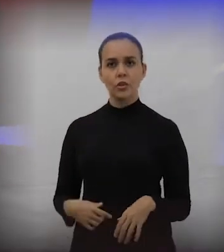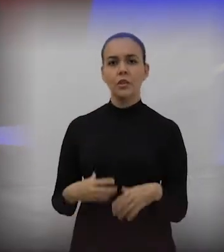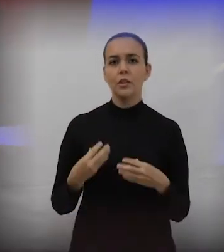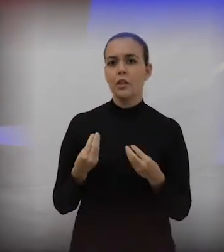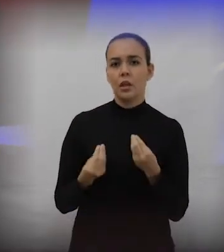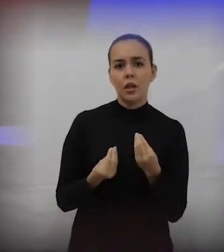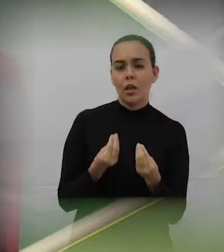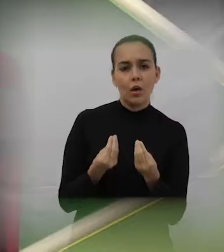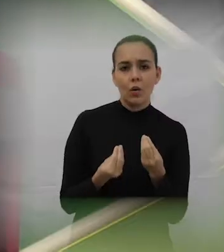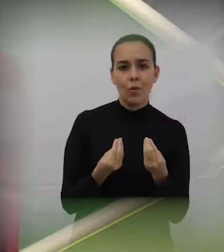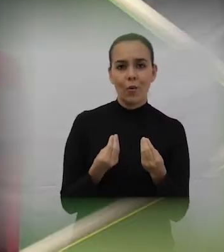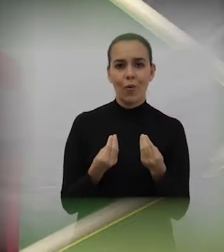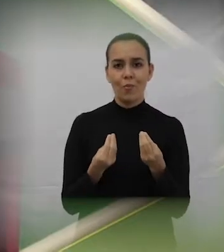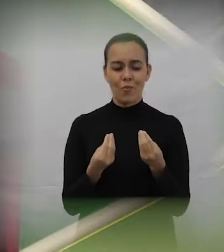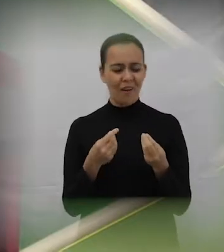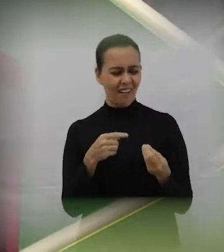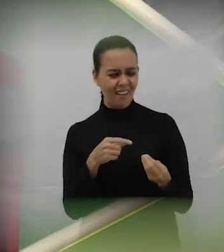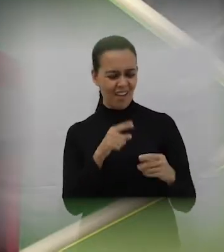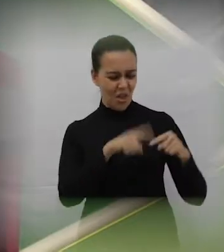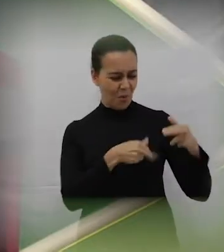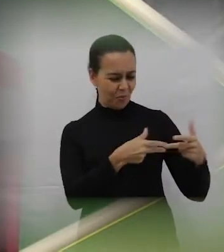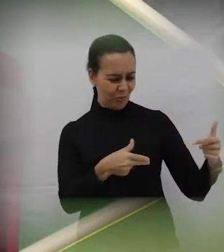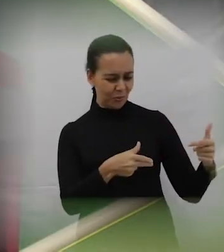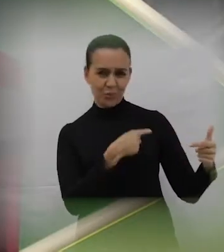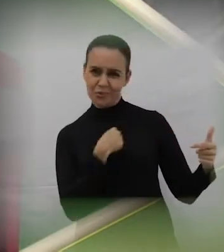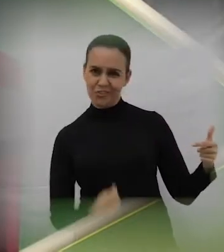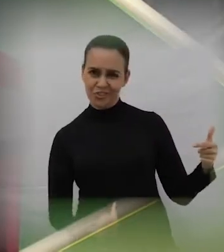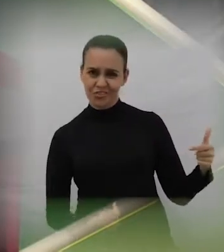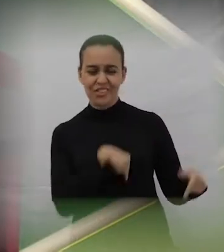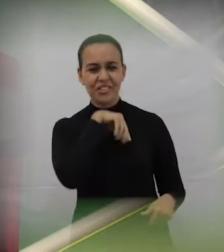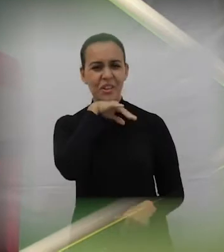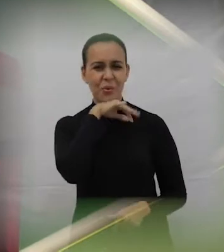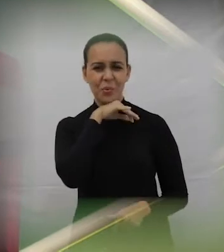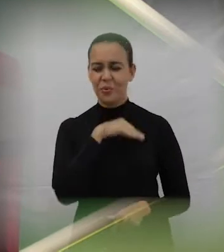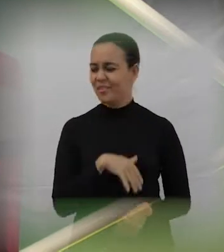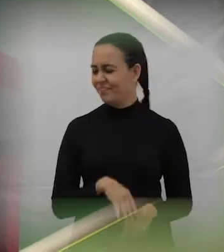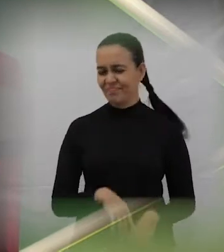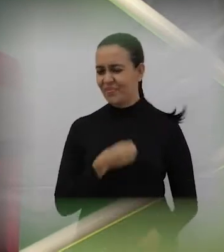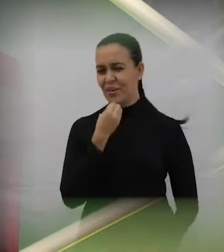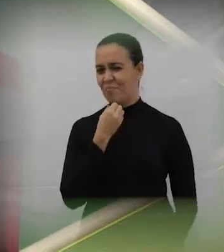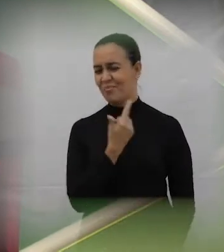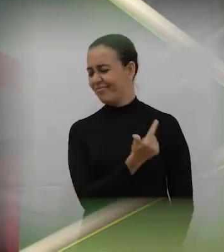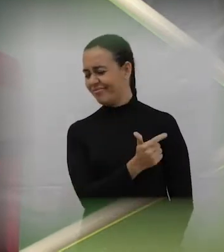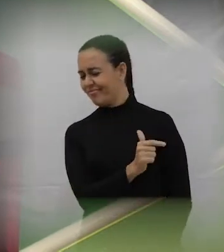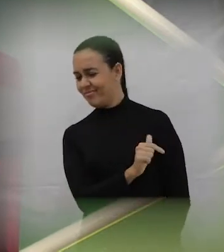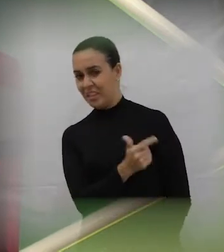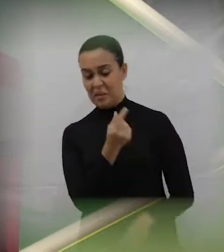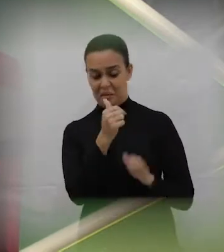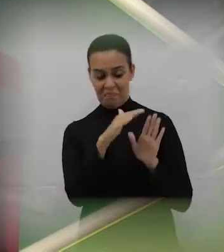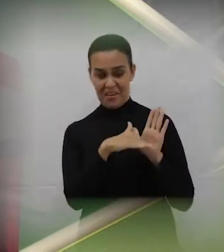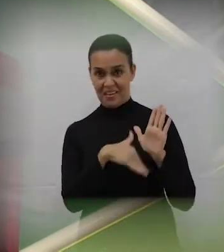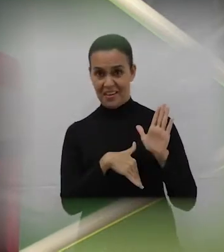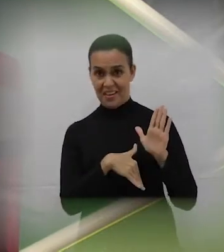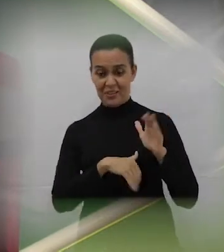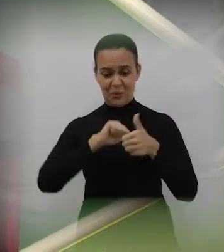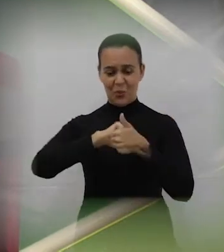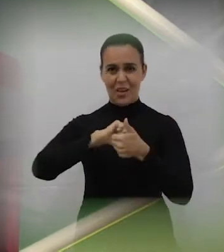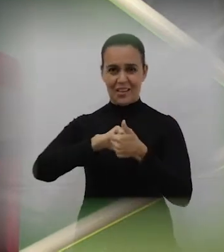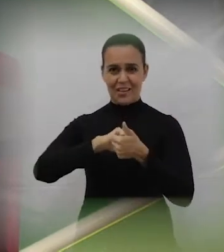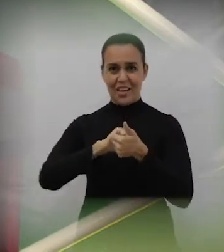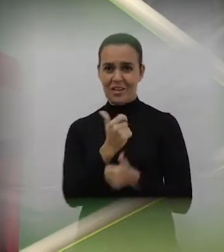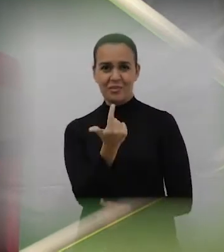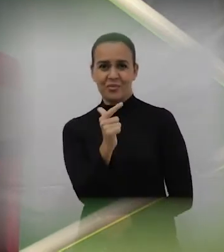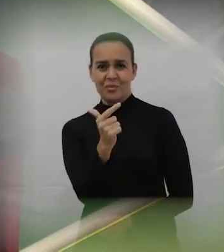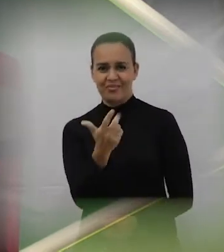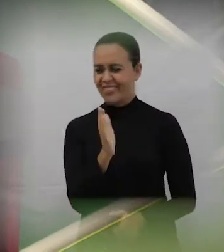é porcaria, é barato, sem qualidade, é xing-ling, né? Ah, é xing-ling, gente. Então, assim,